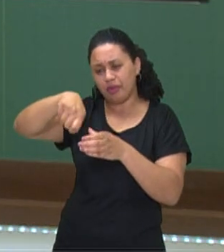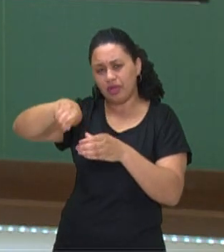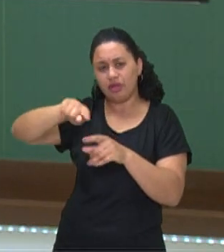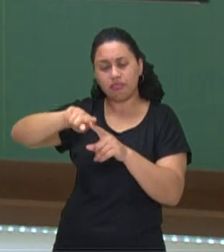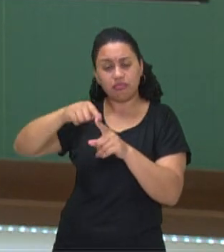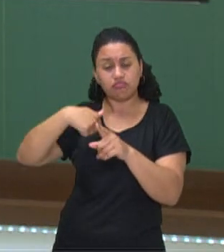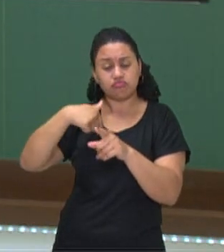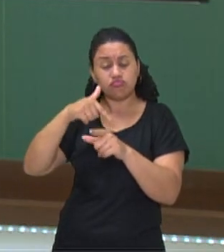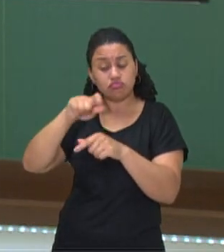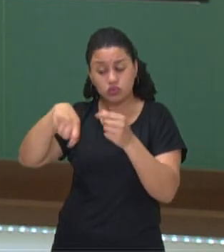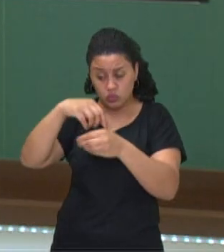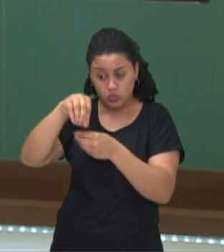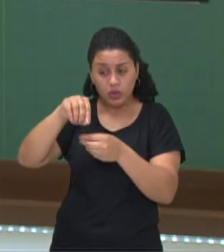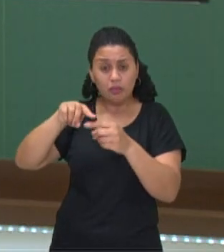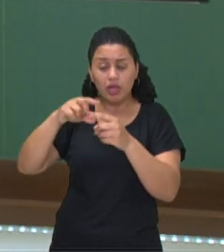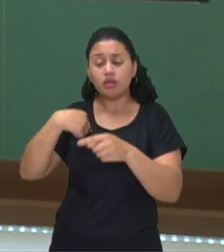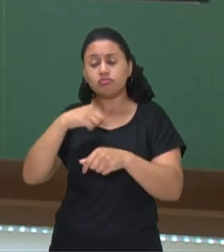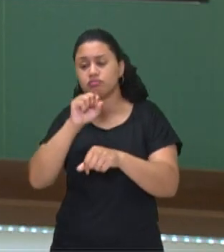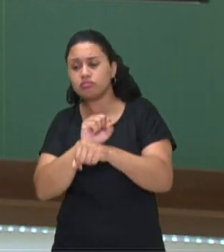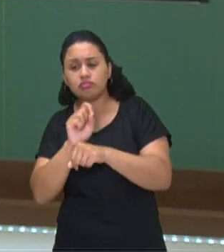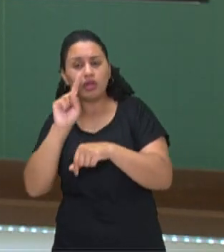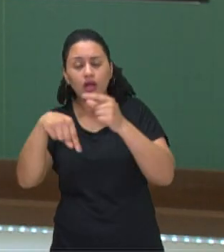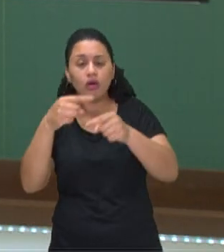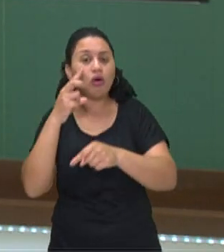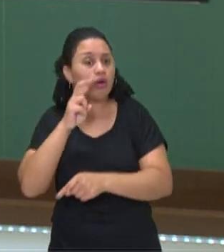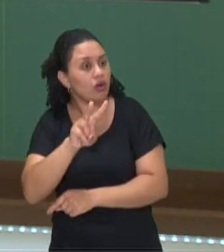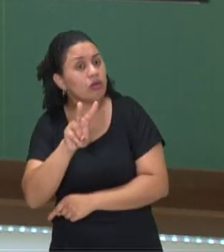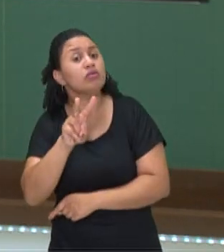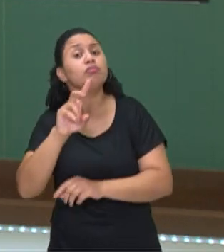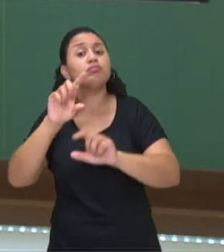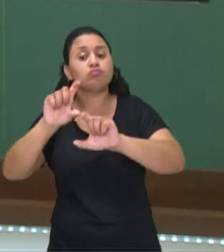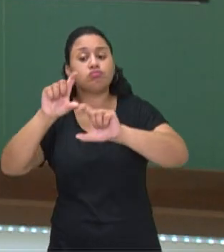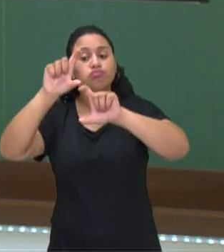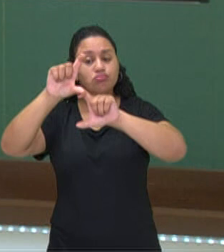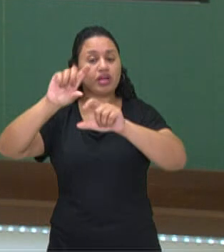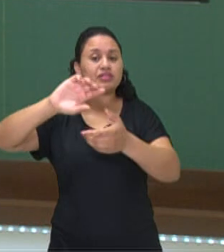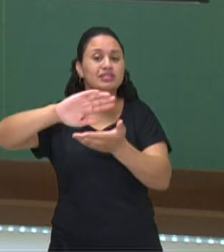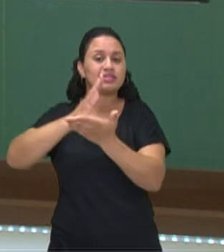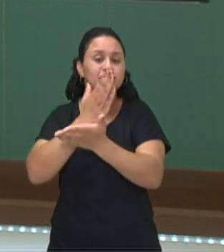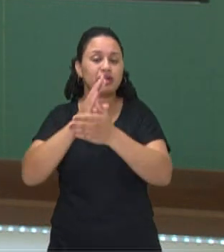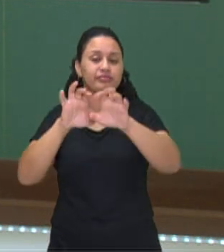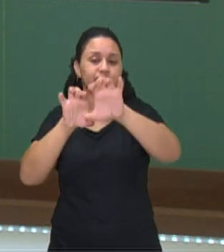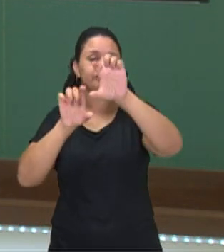descansando por um tempo, eles novamente voltam a se separar pela densidade.